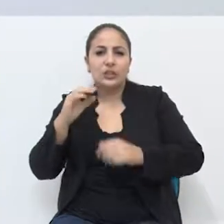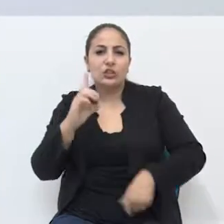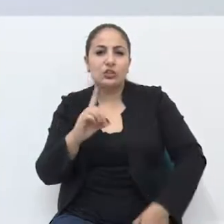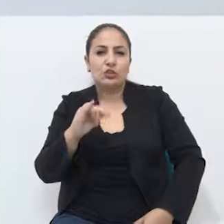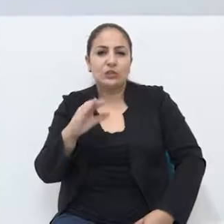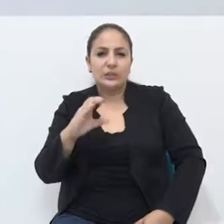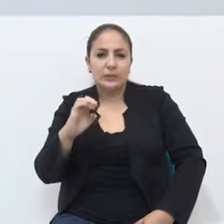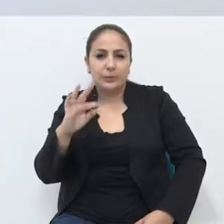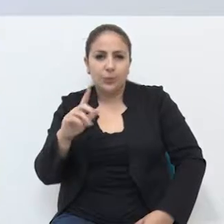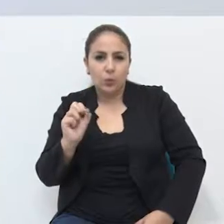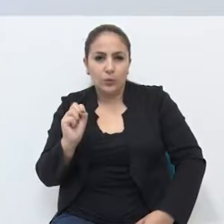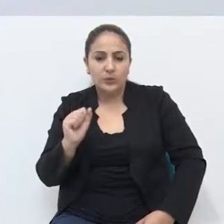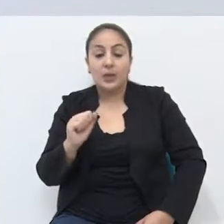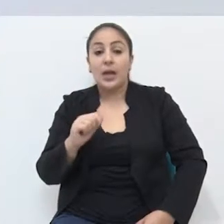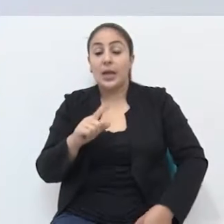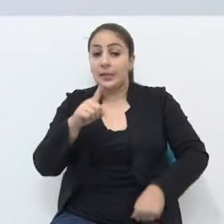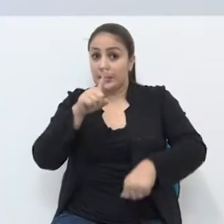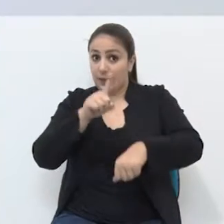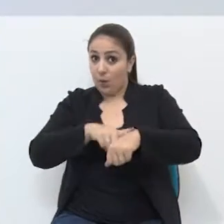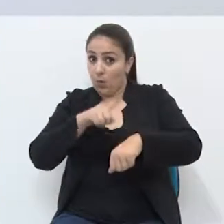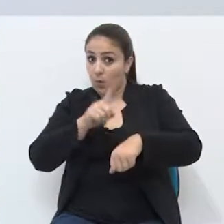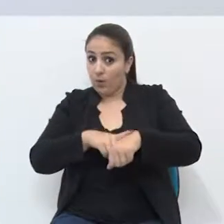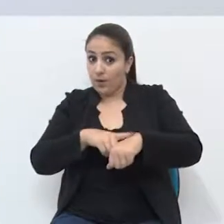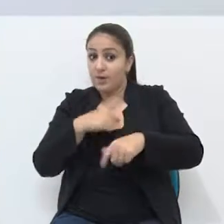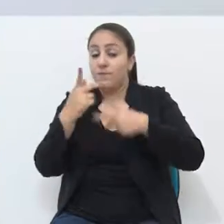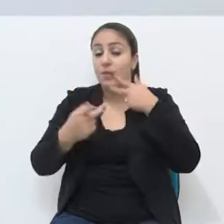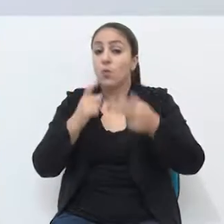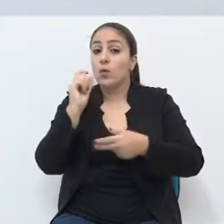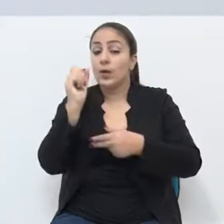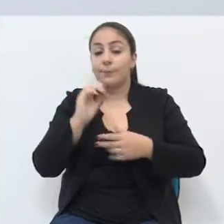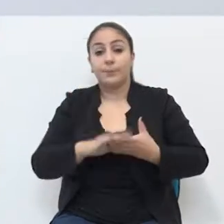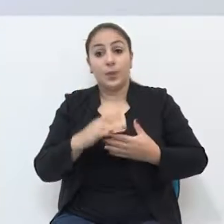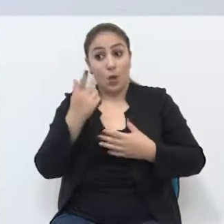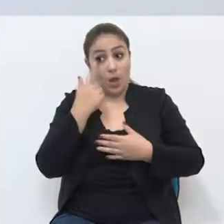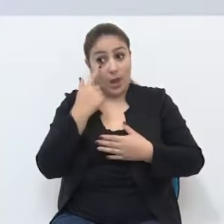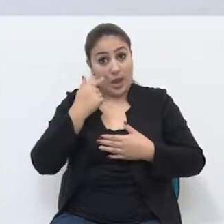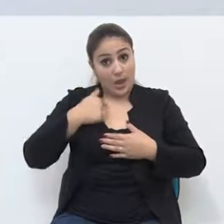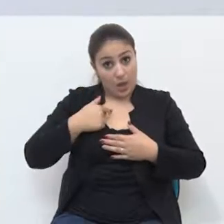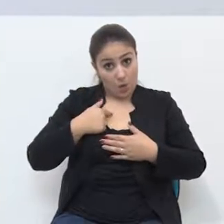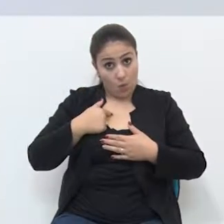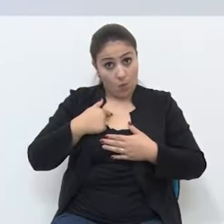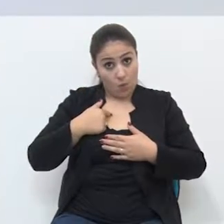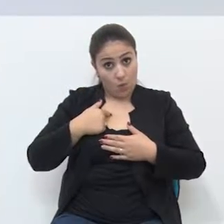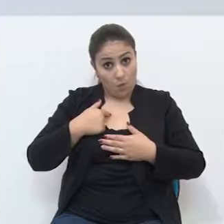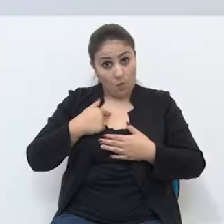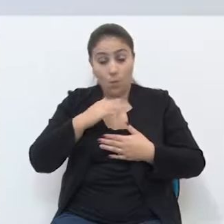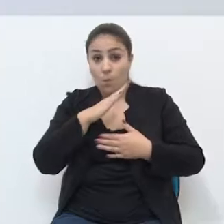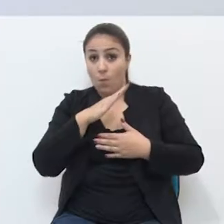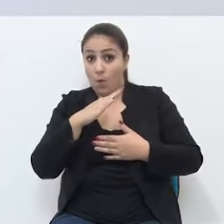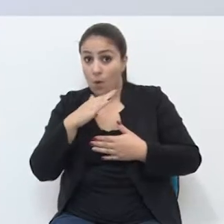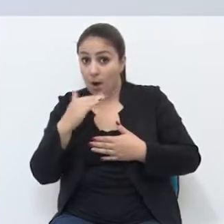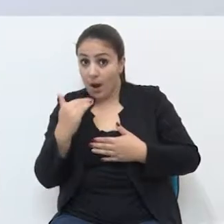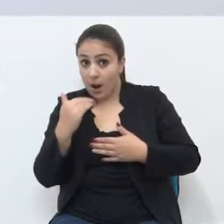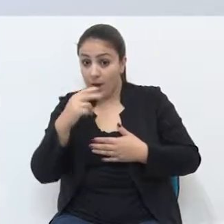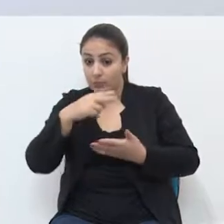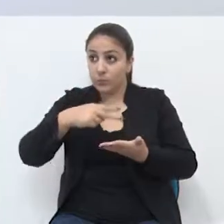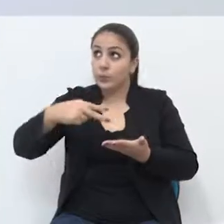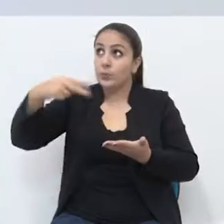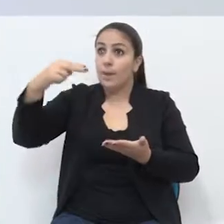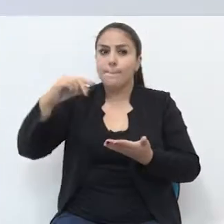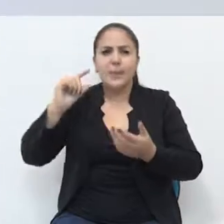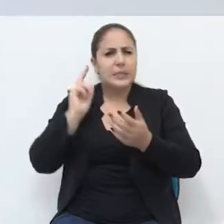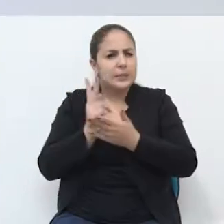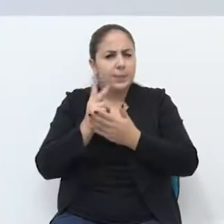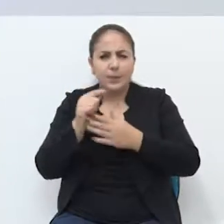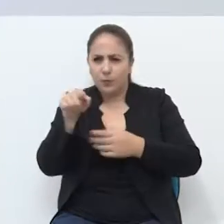para a igreja, para a humanidade, memorial da Eucaristia. Quer dizer, eu vou partir, mas todas as vezes que vocês se